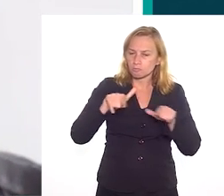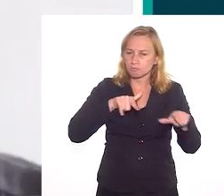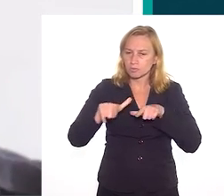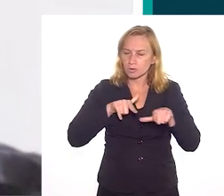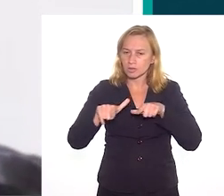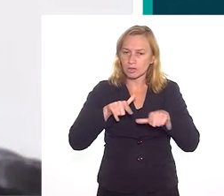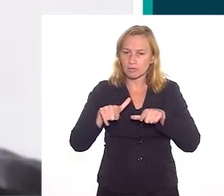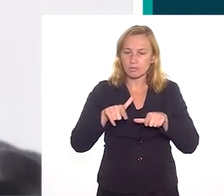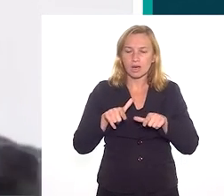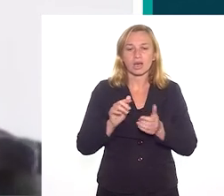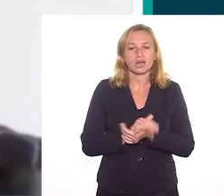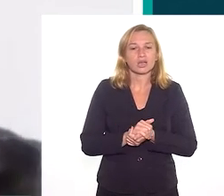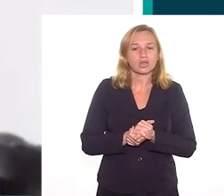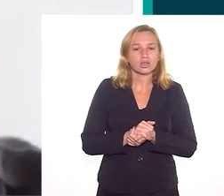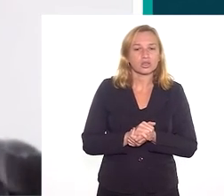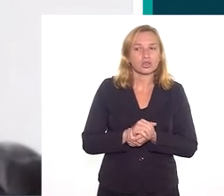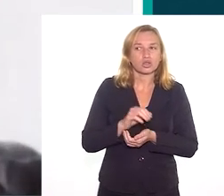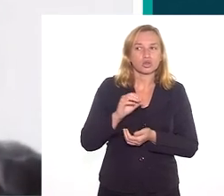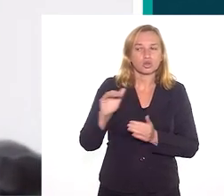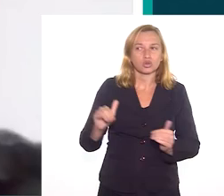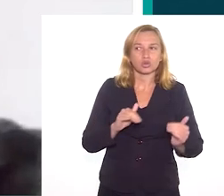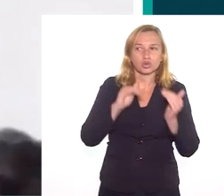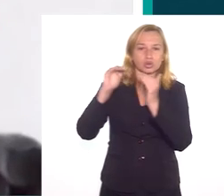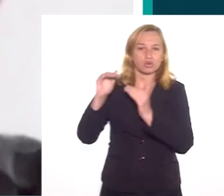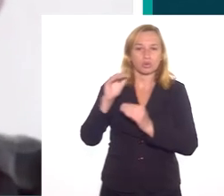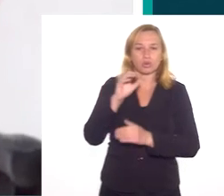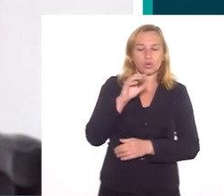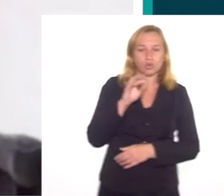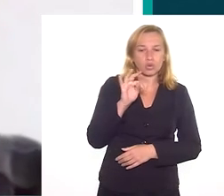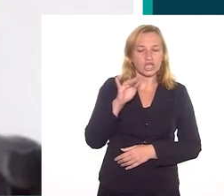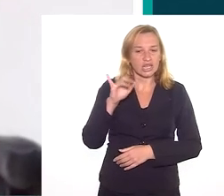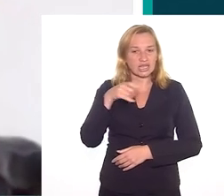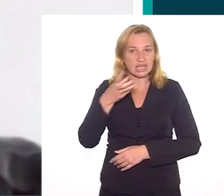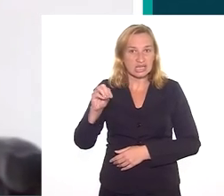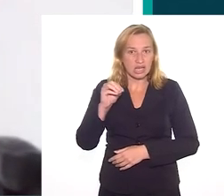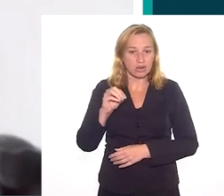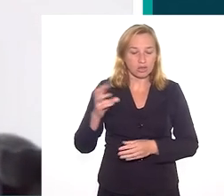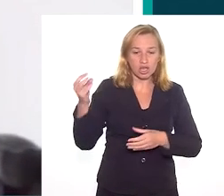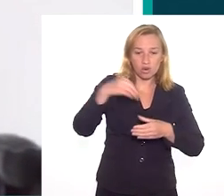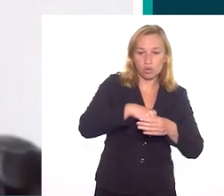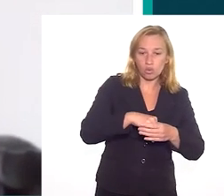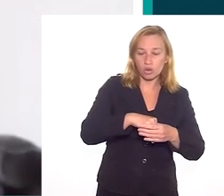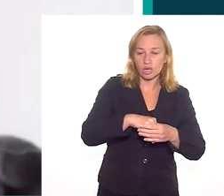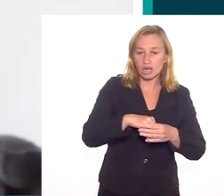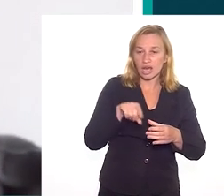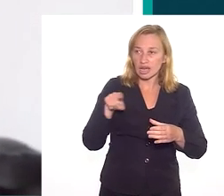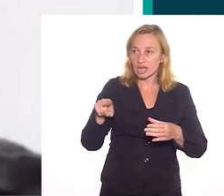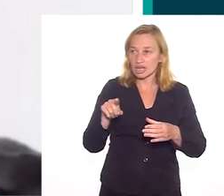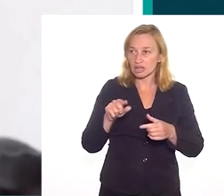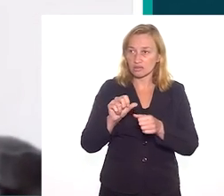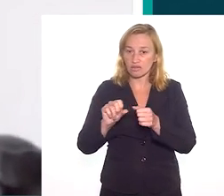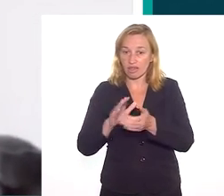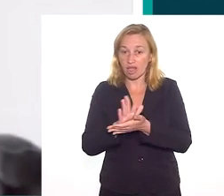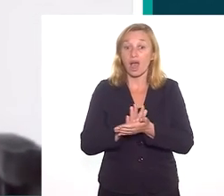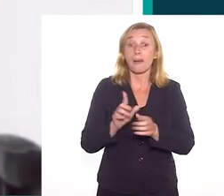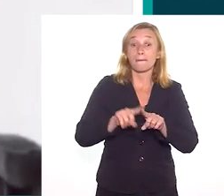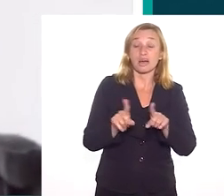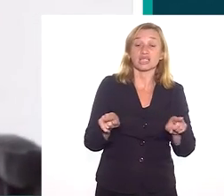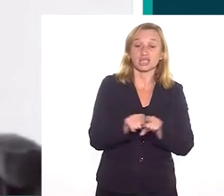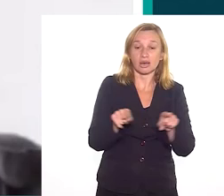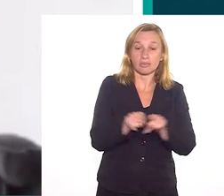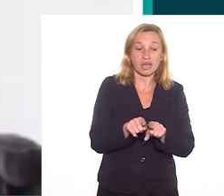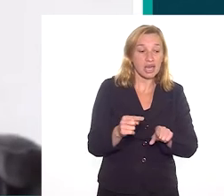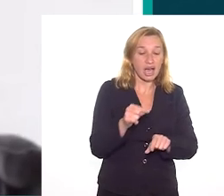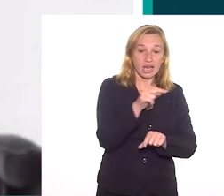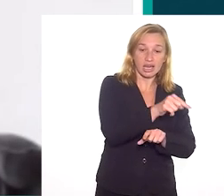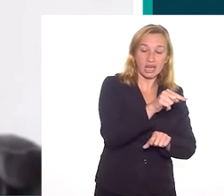ineficiência do mercado de trabalho que é a taxa de subutilização, que inclui não só quem é desocupado, mas